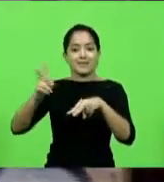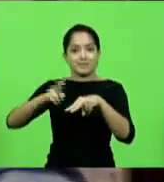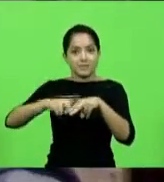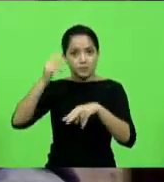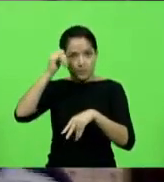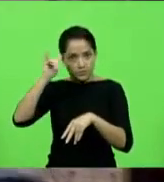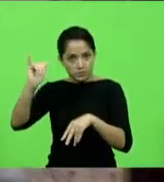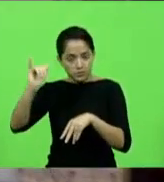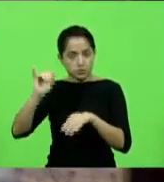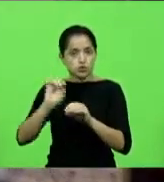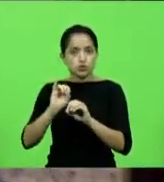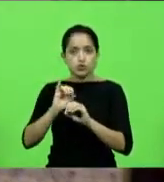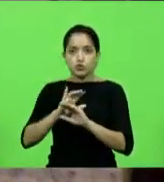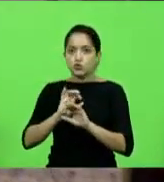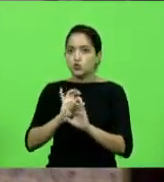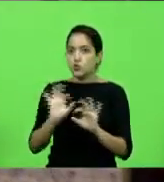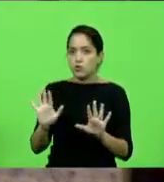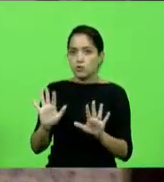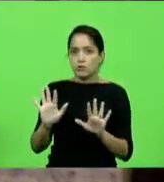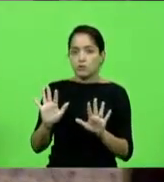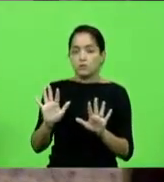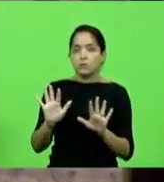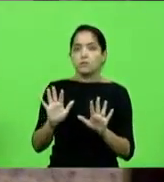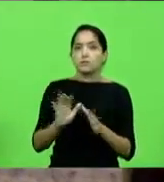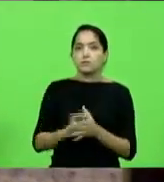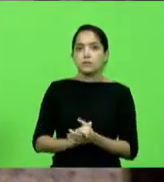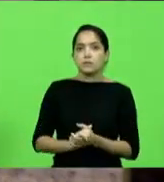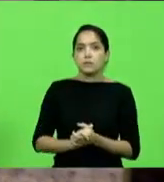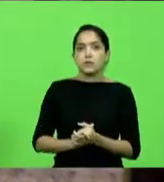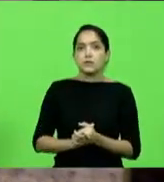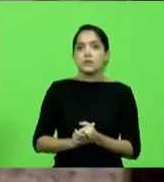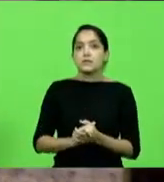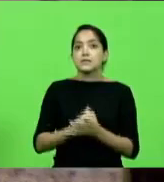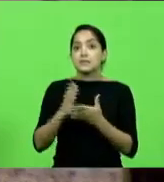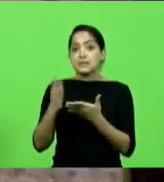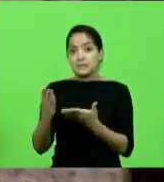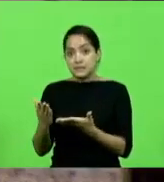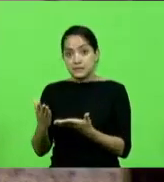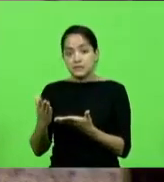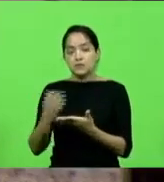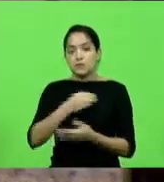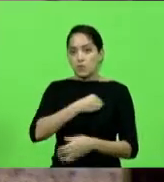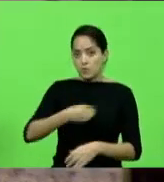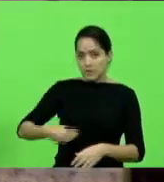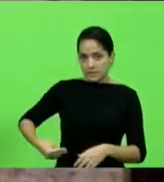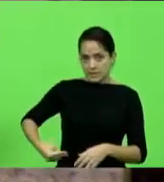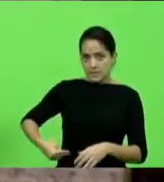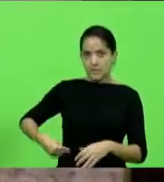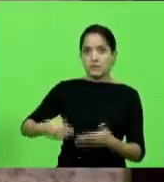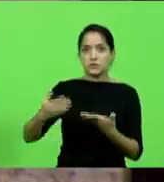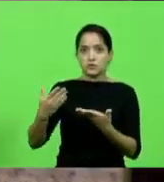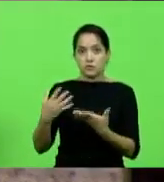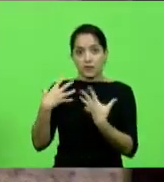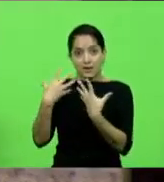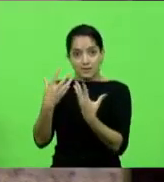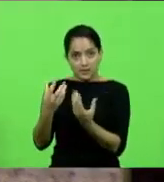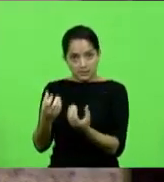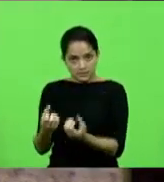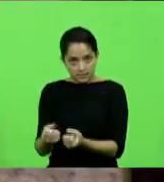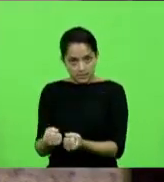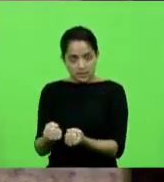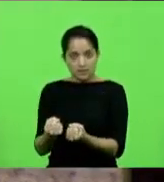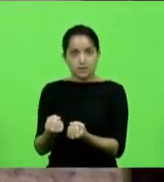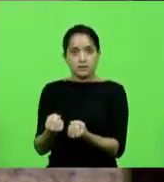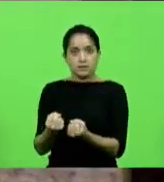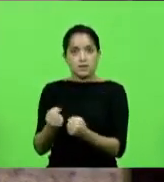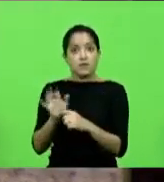somente isso, absolutamente isso. Agora, se o ministro Fachin acatar e decidir favoravelmente